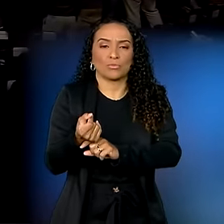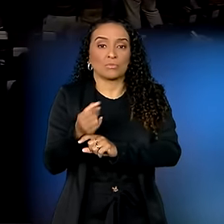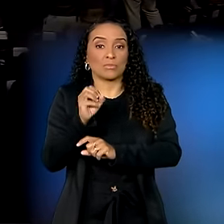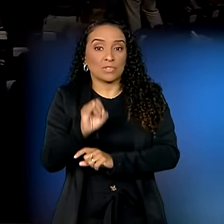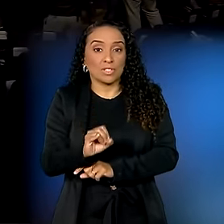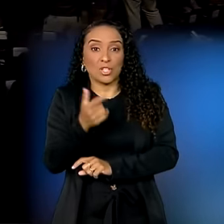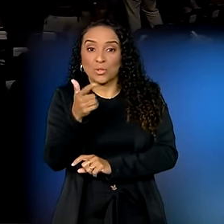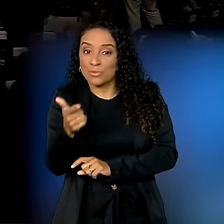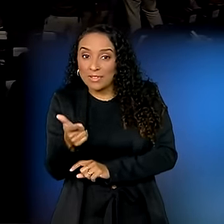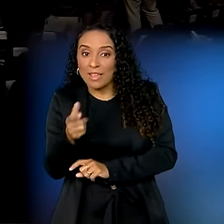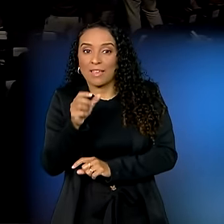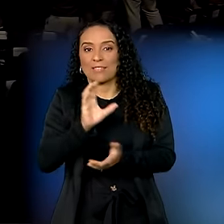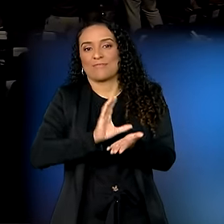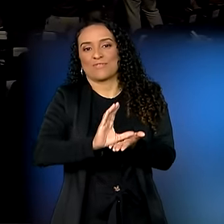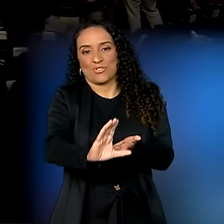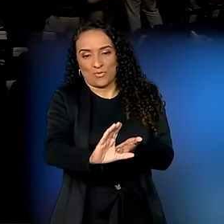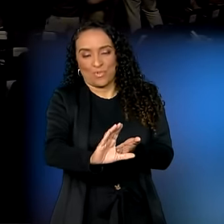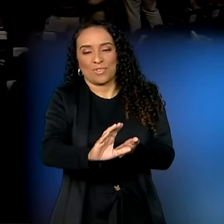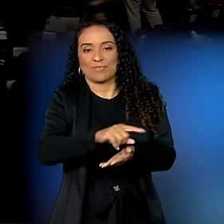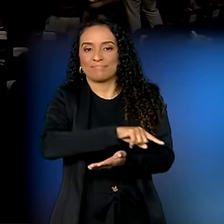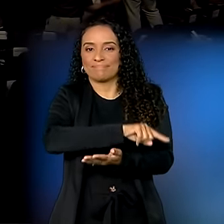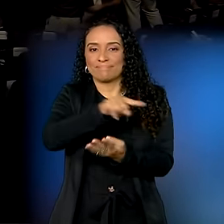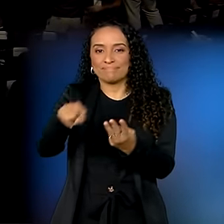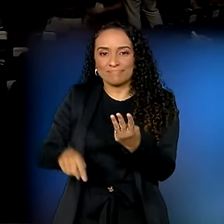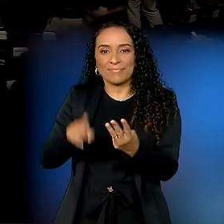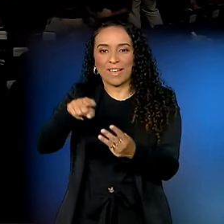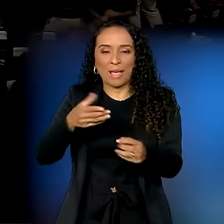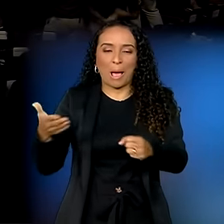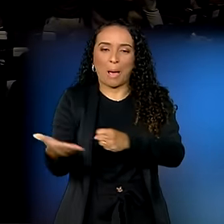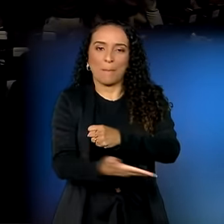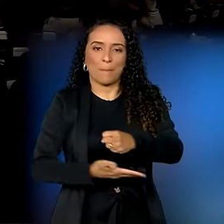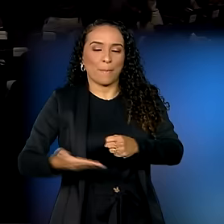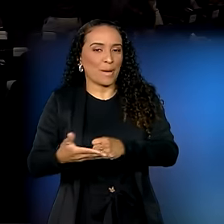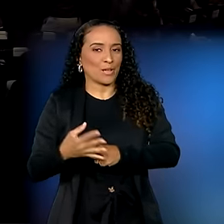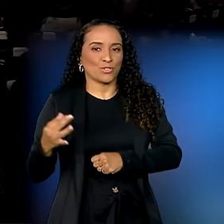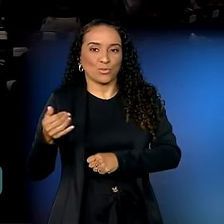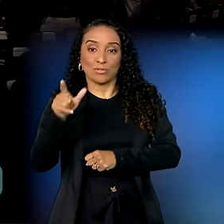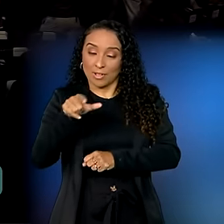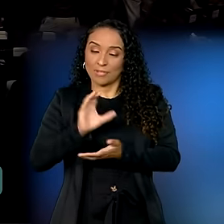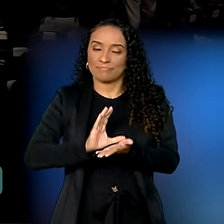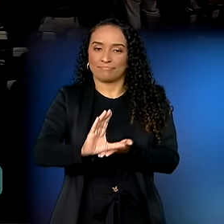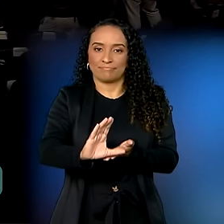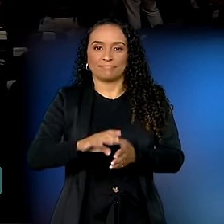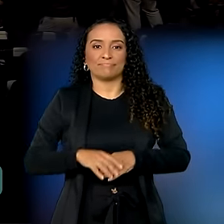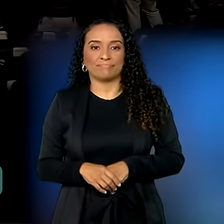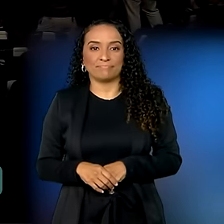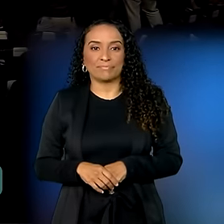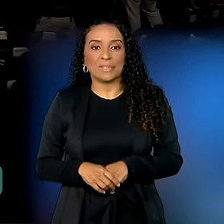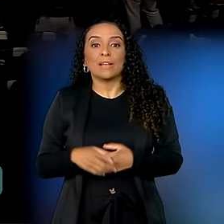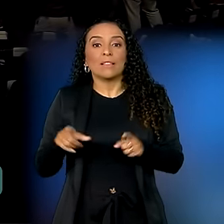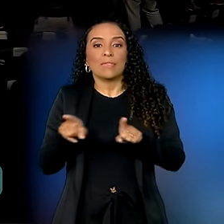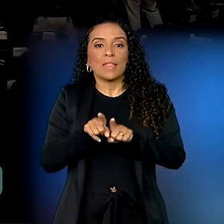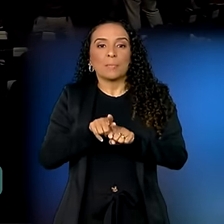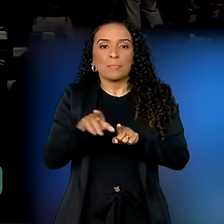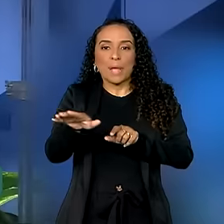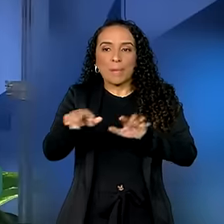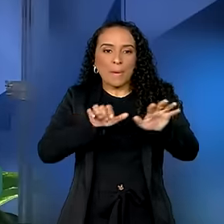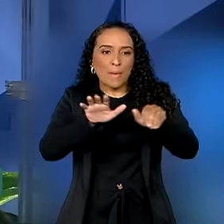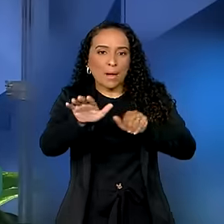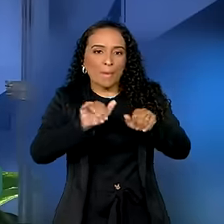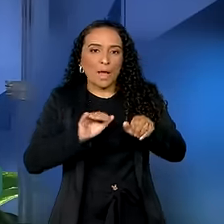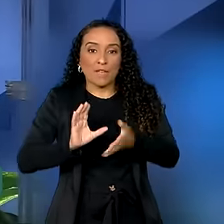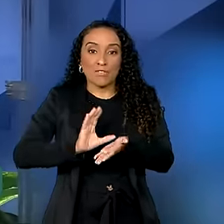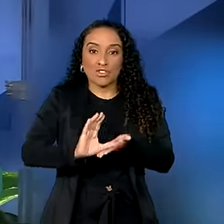não tiver investimento. Essa é a base de tudo, é investimento. E atrair investimento.